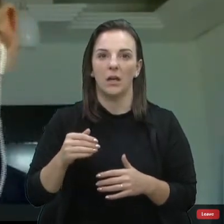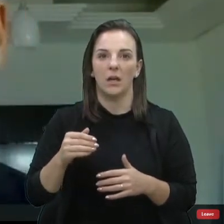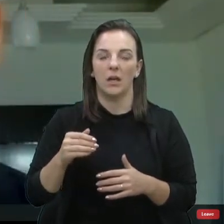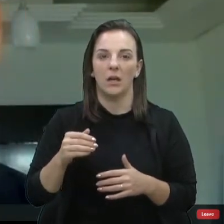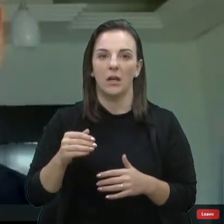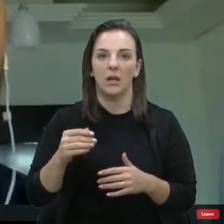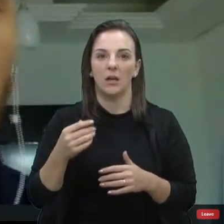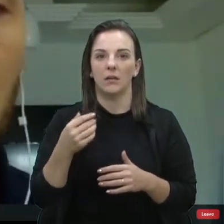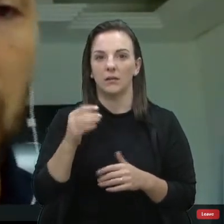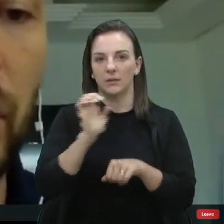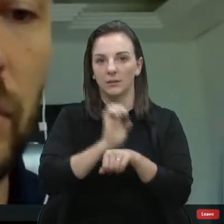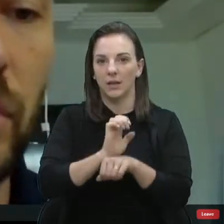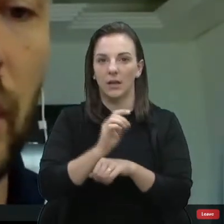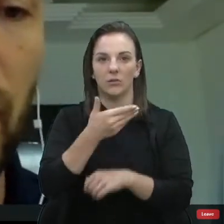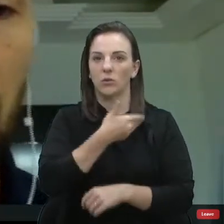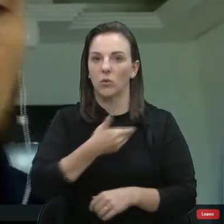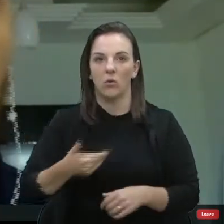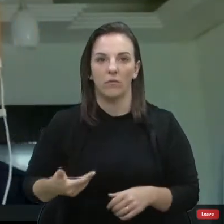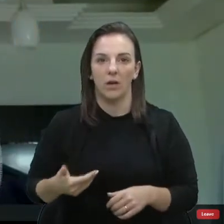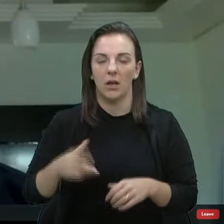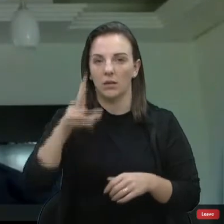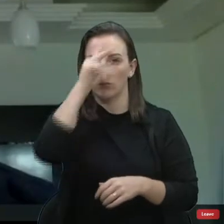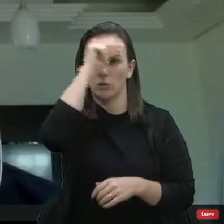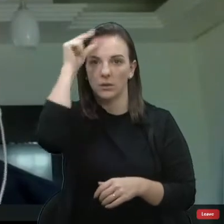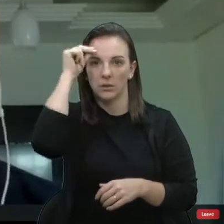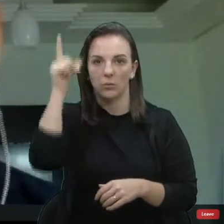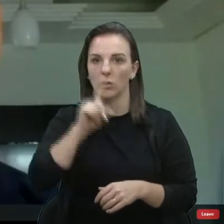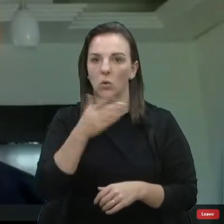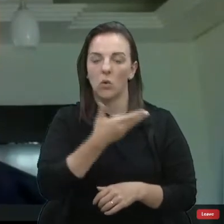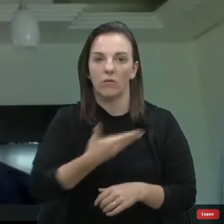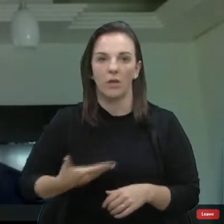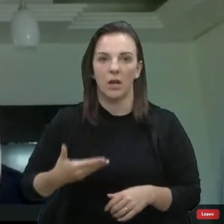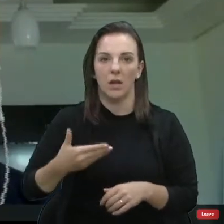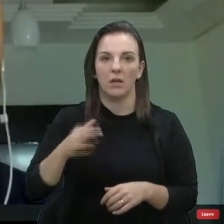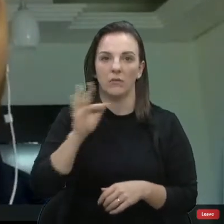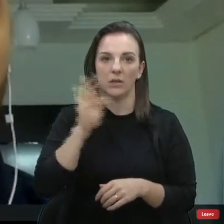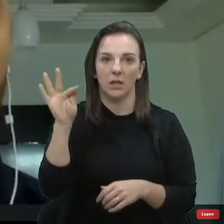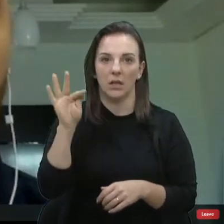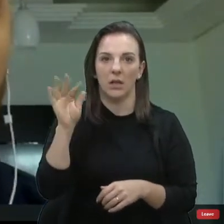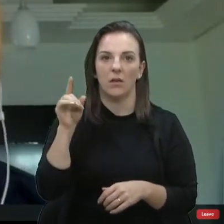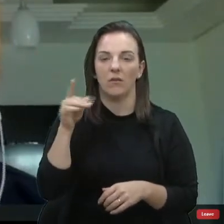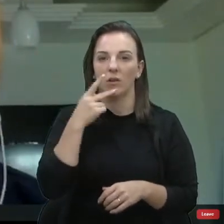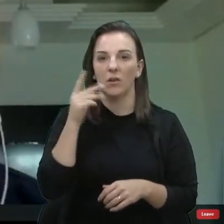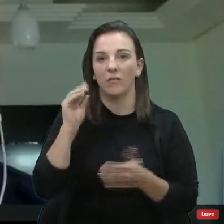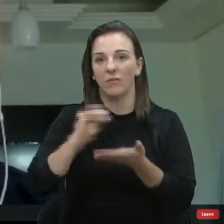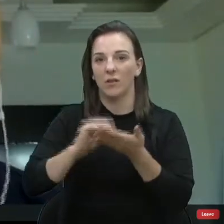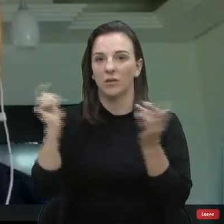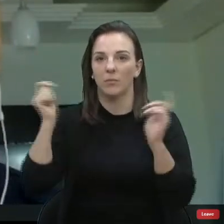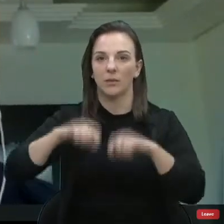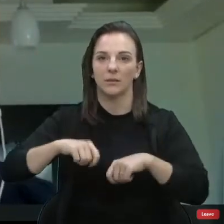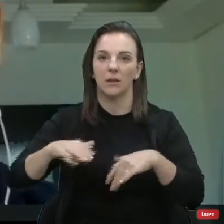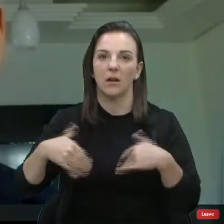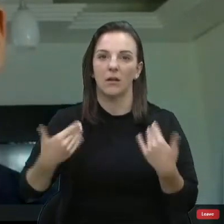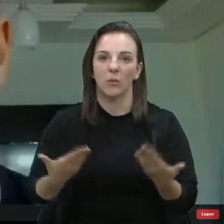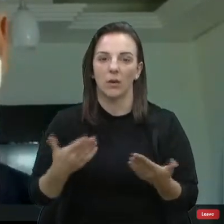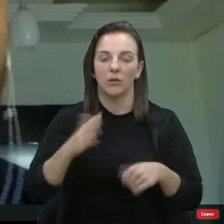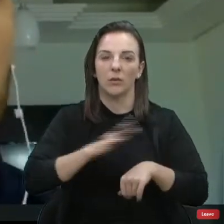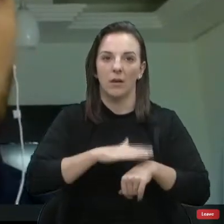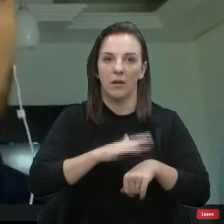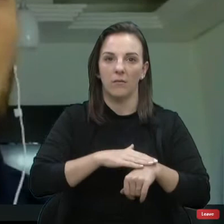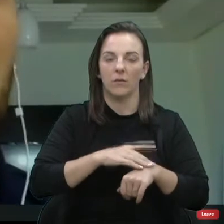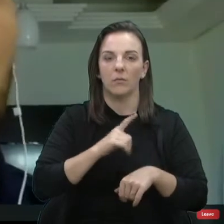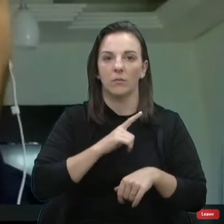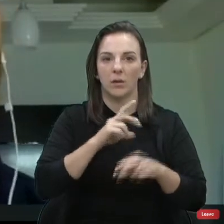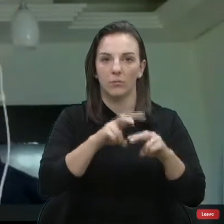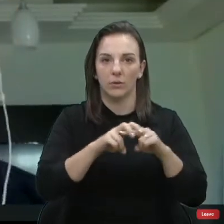não governa porque foram incompetentes quando governaram, né? Se governassem bem, estariam no poder ainda, né? Mas não estão mais, né? A gente vê o encolhimento,